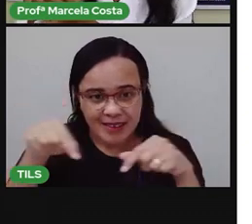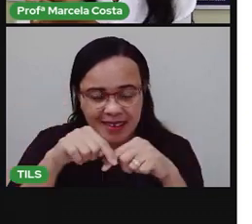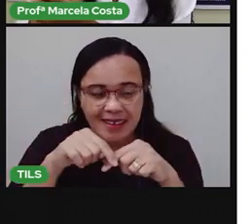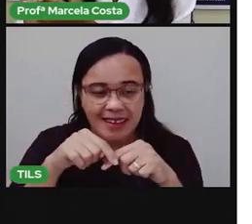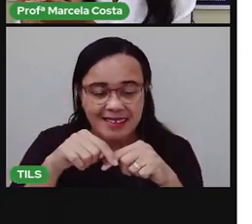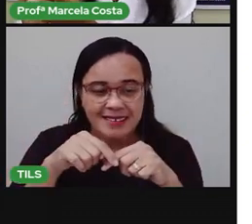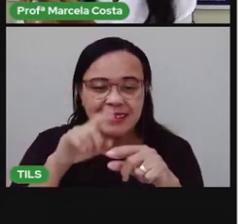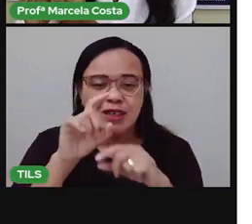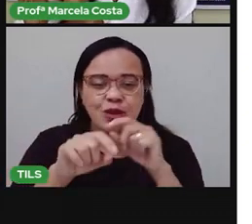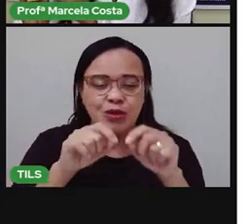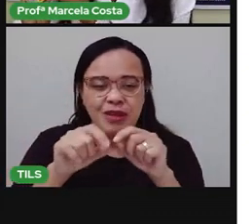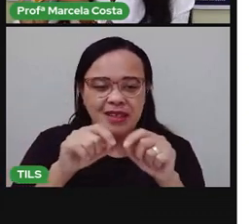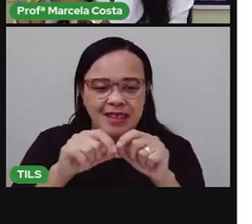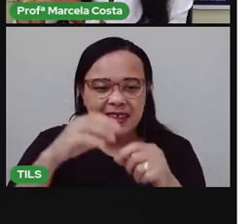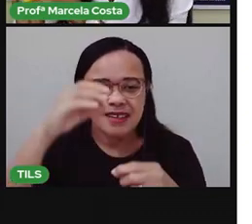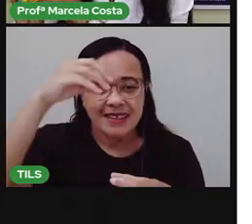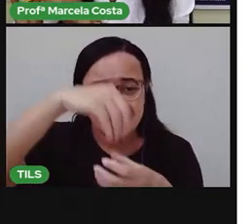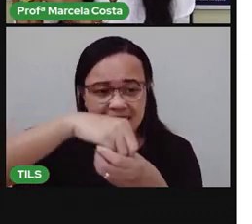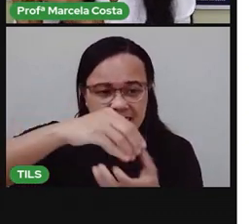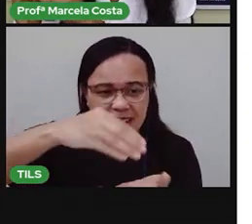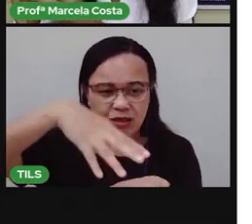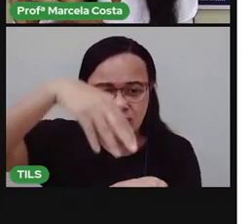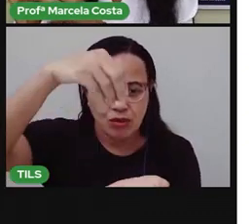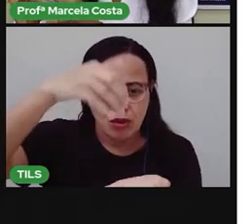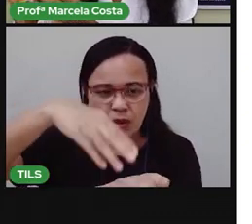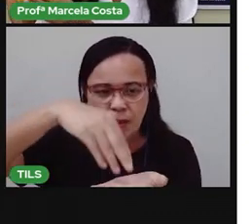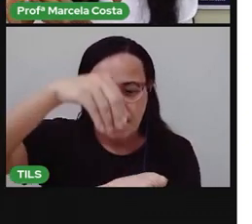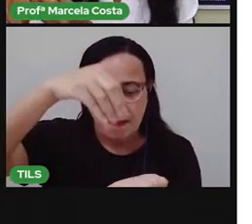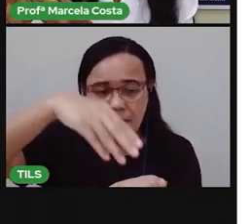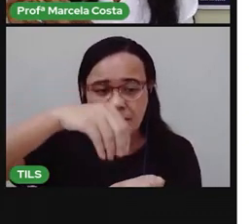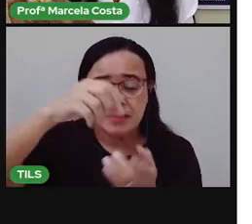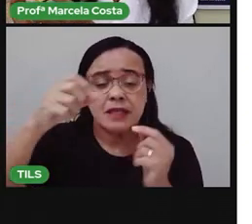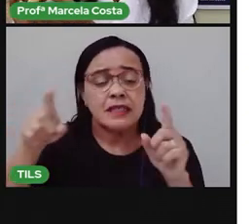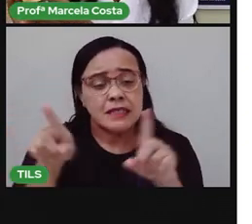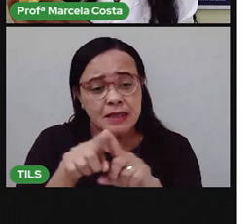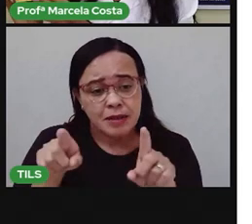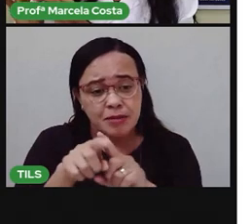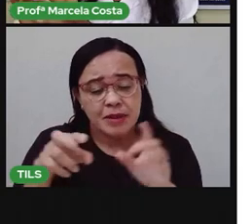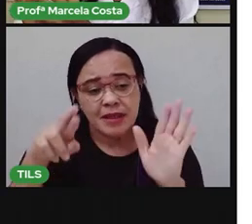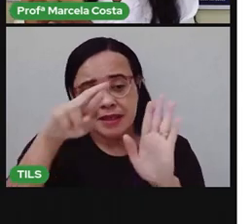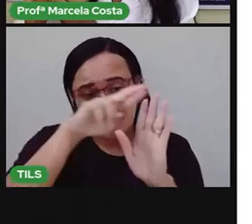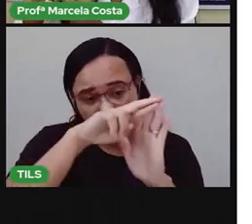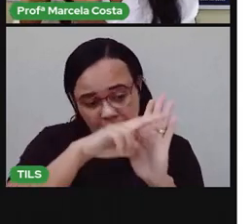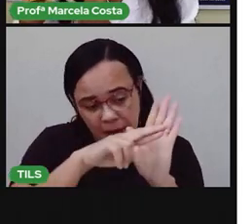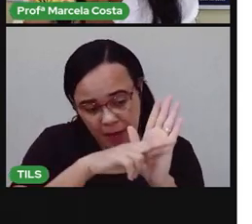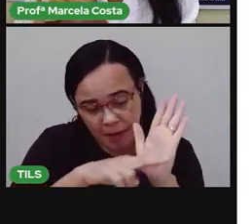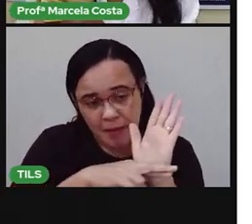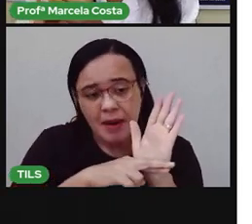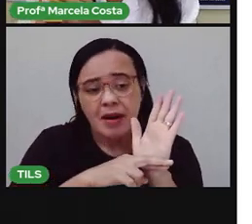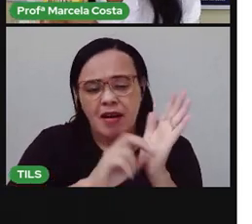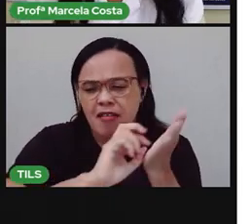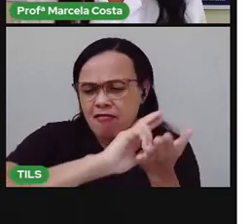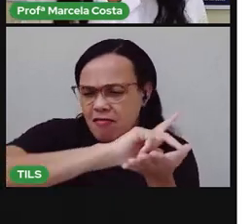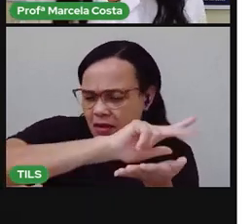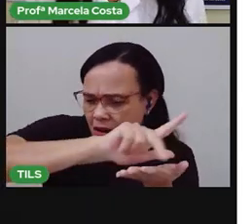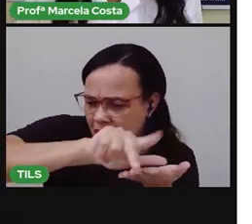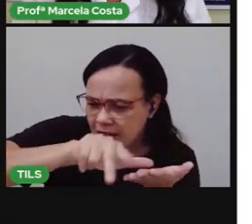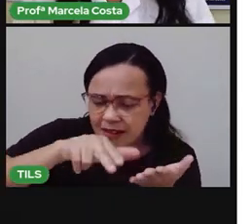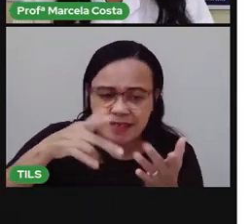Tá vendo? Tem uma receita aqui. Tem várias informações.